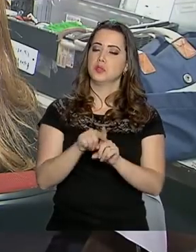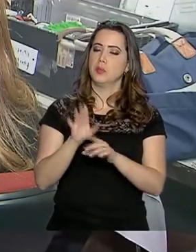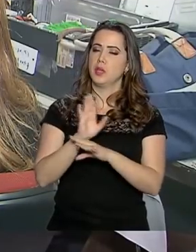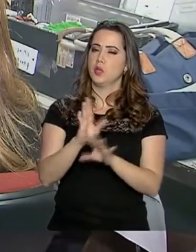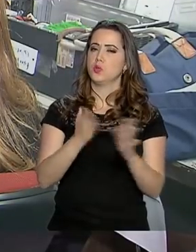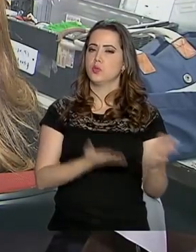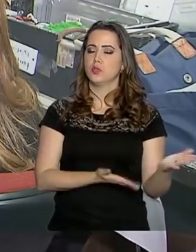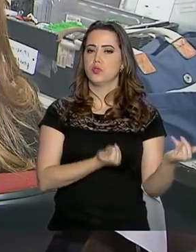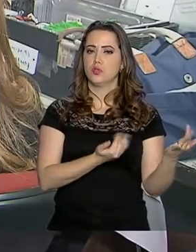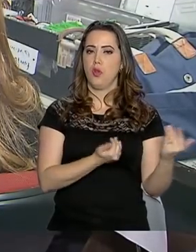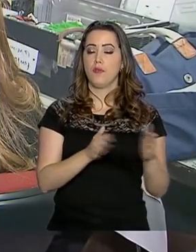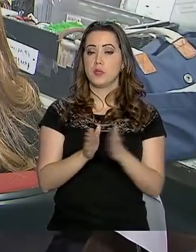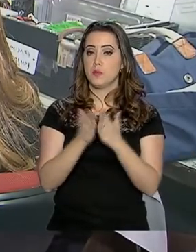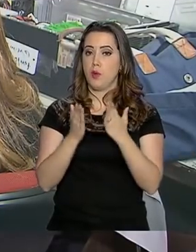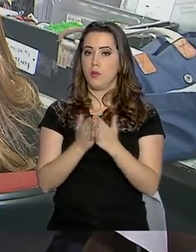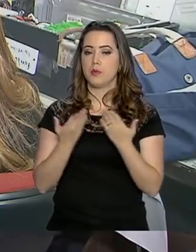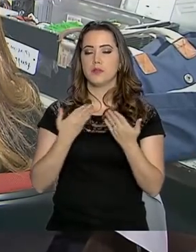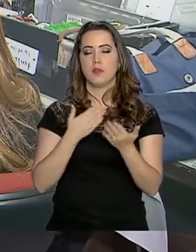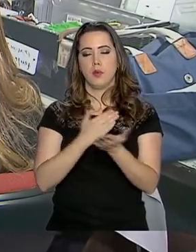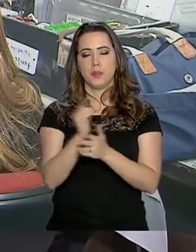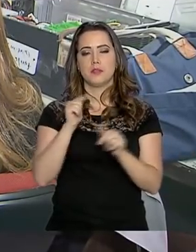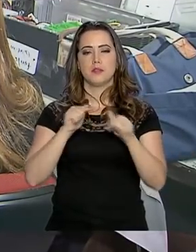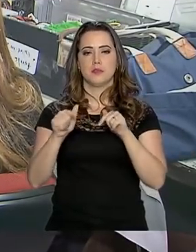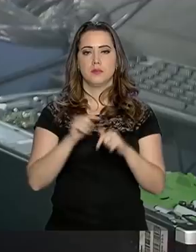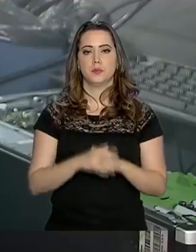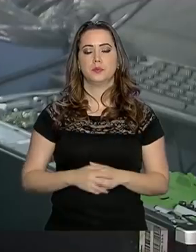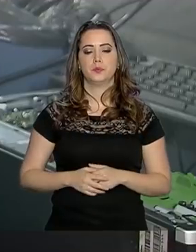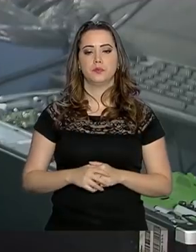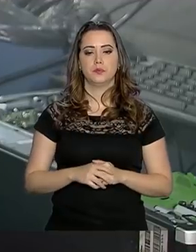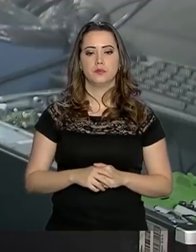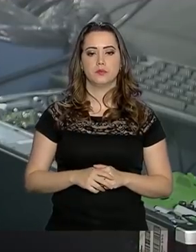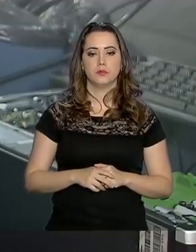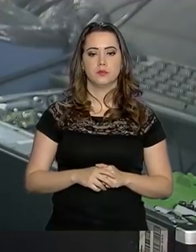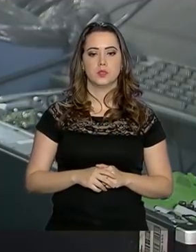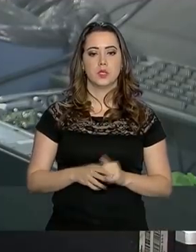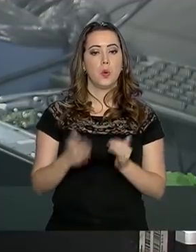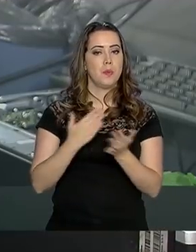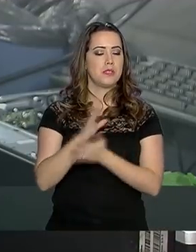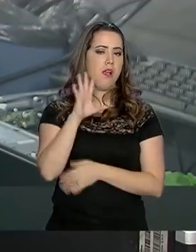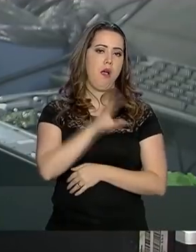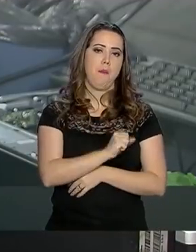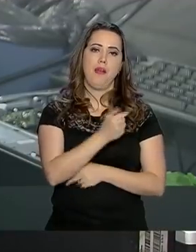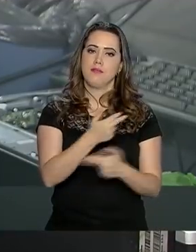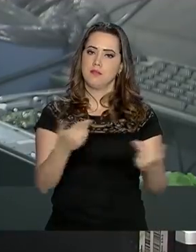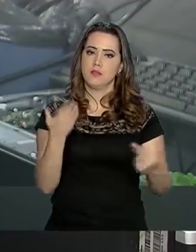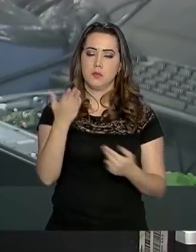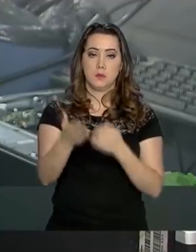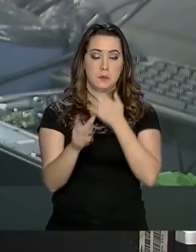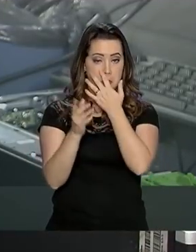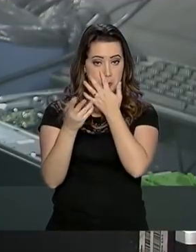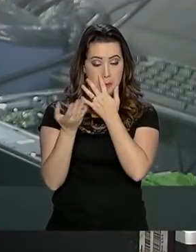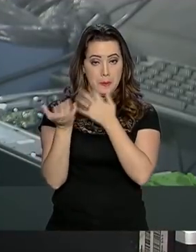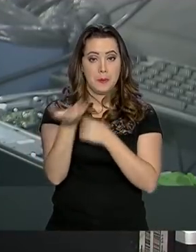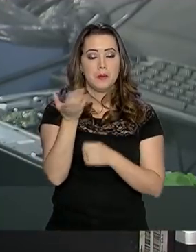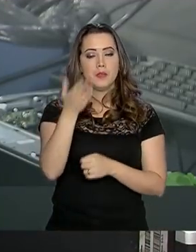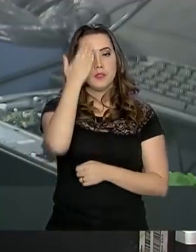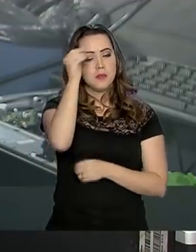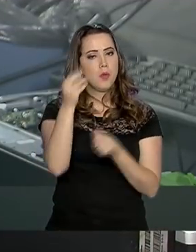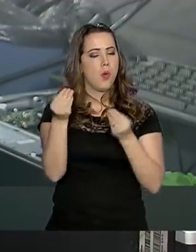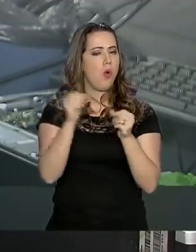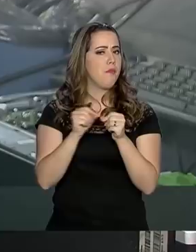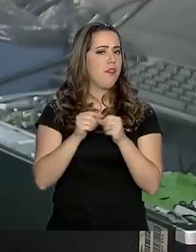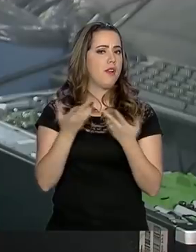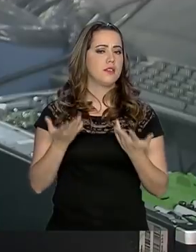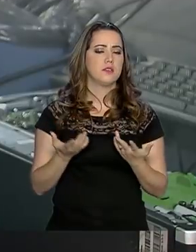ajudar jovens carentes a ingressar no mercado de trabalho. Eu comecei a me apaixonar por essas máquinas e queria saber de como é ela é feita.